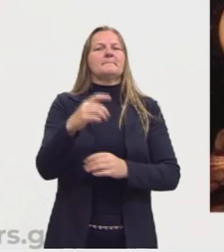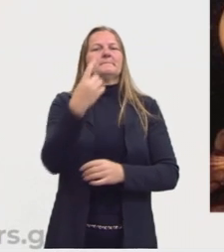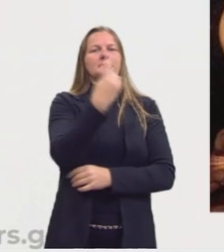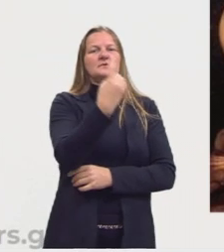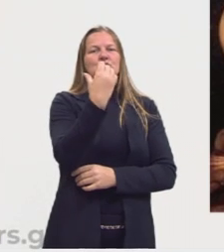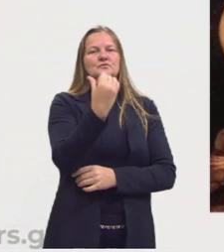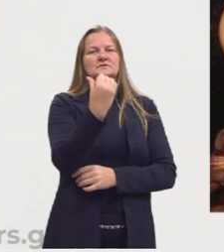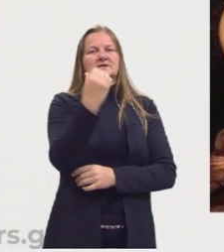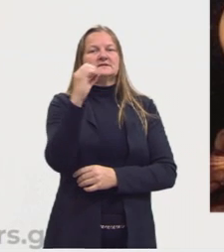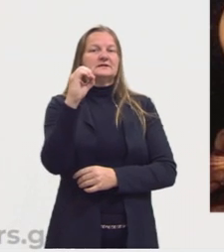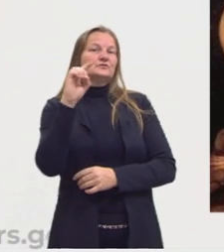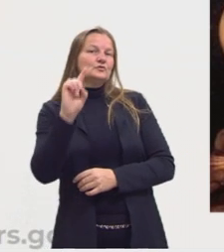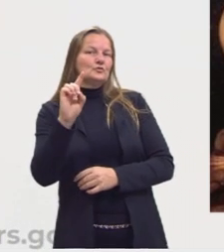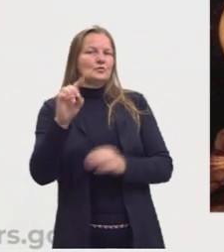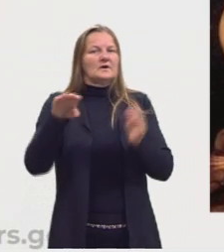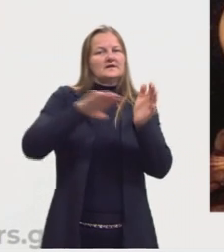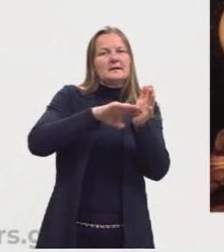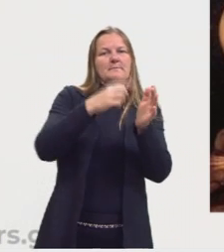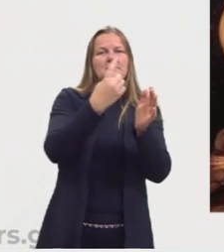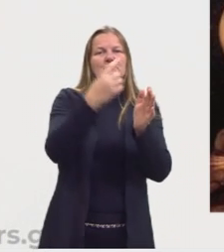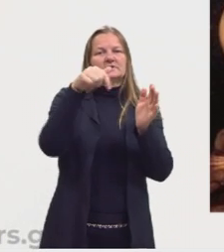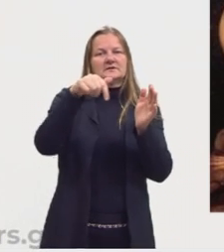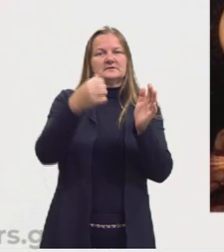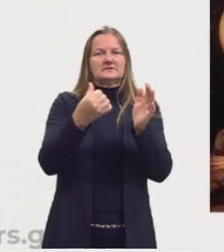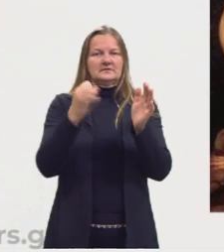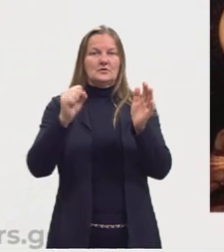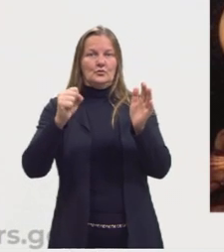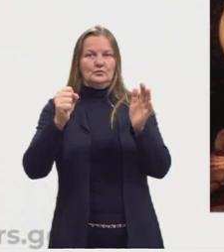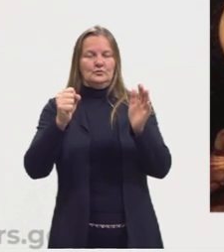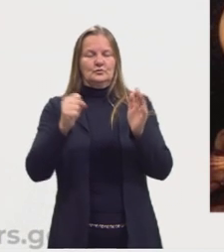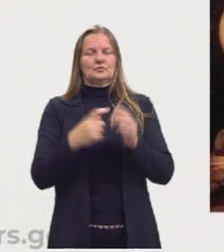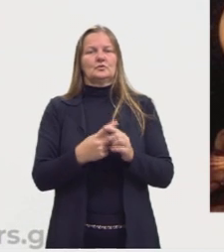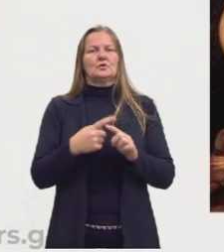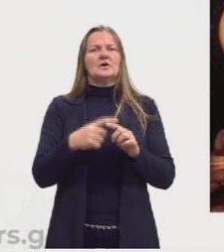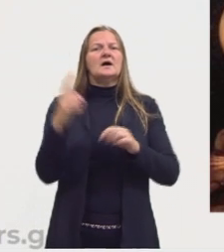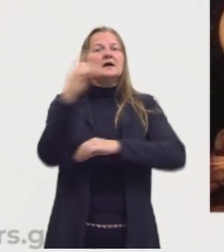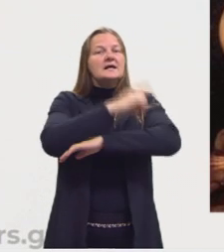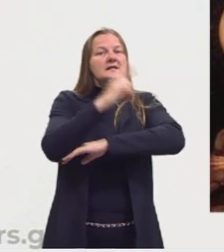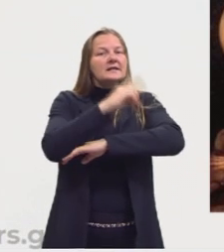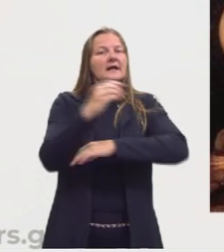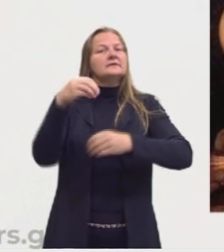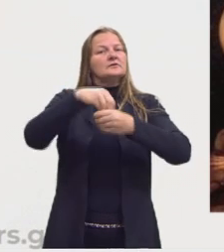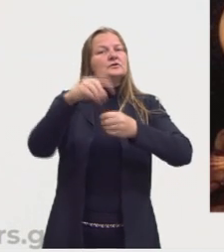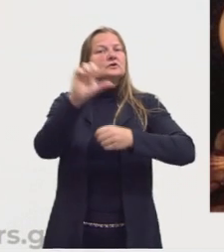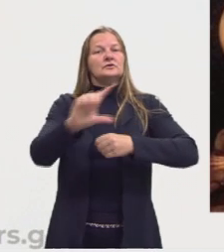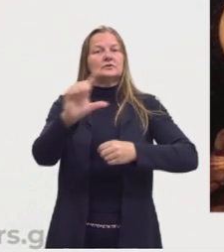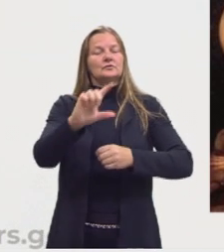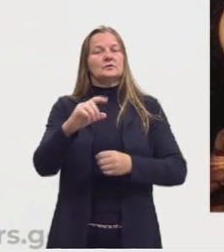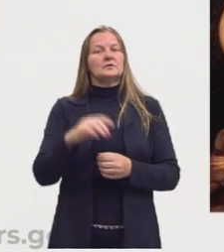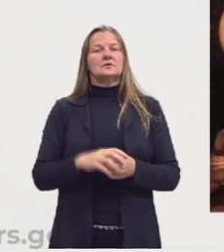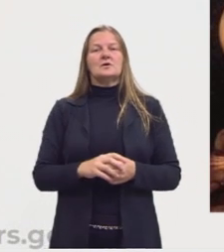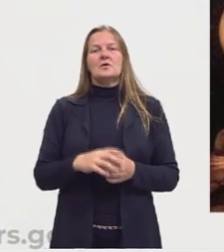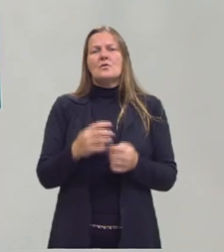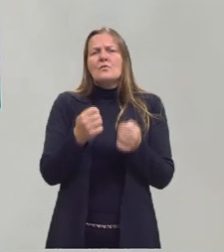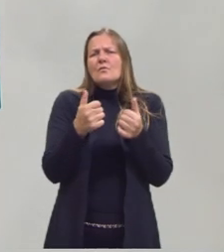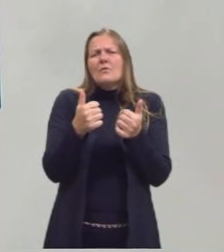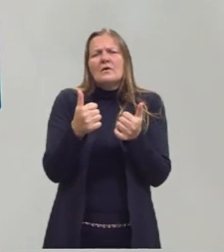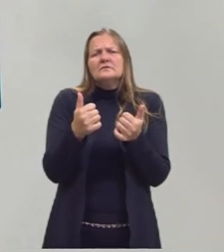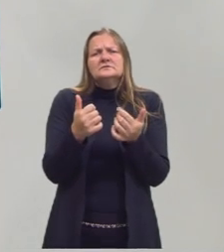1601 a 1768. Lembrando que as datas em literatura não têm uma